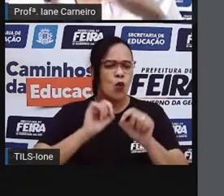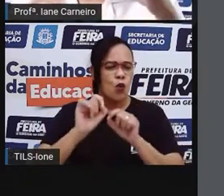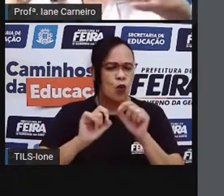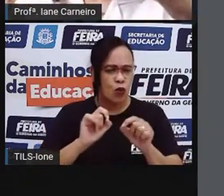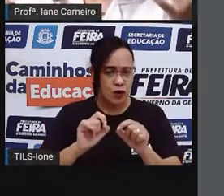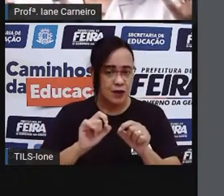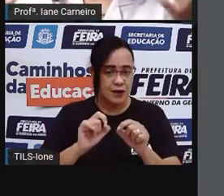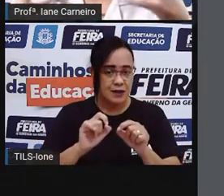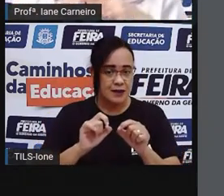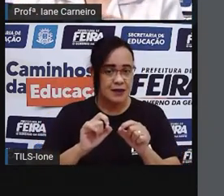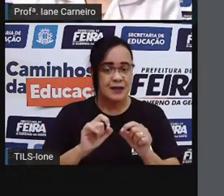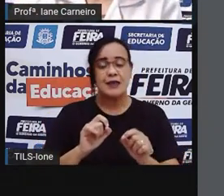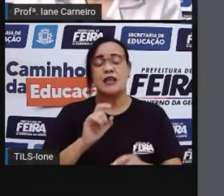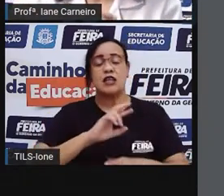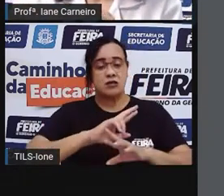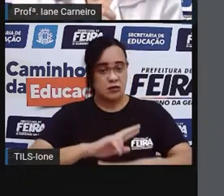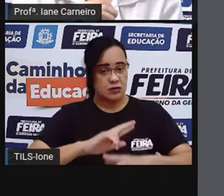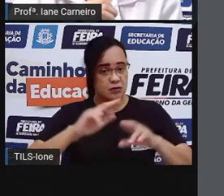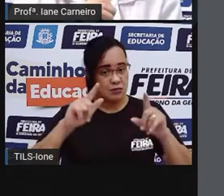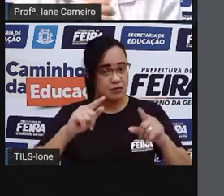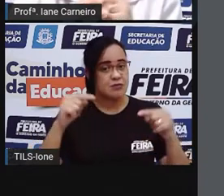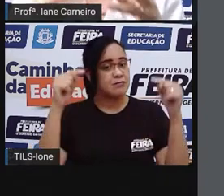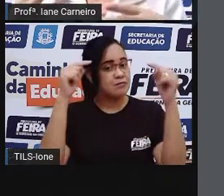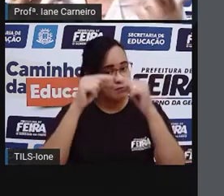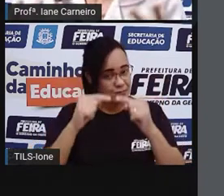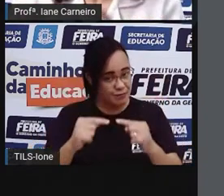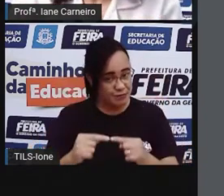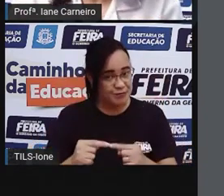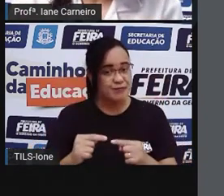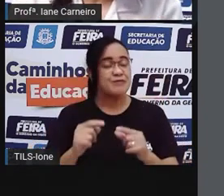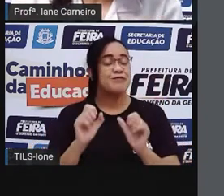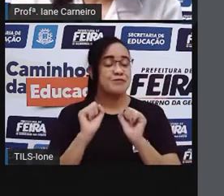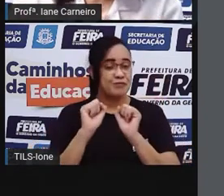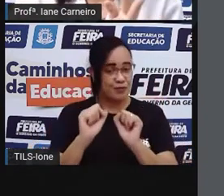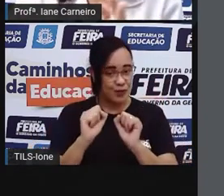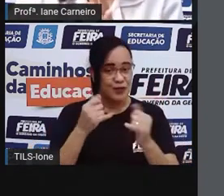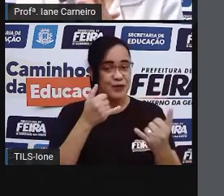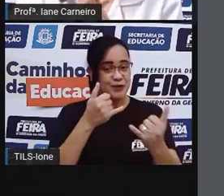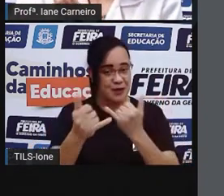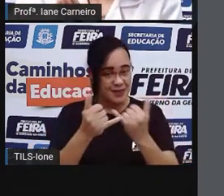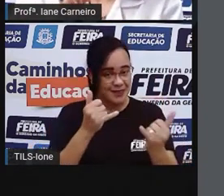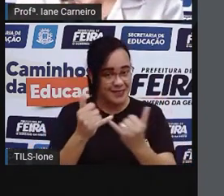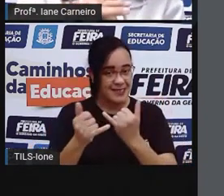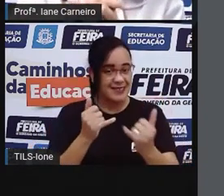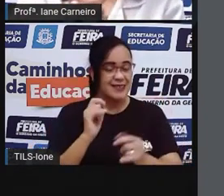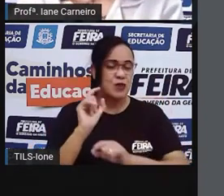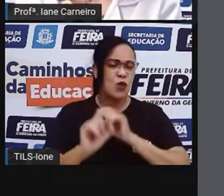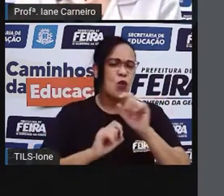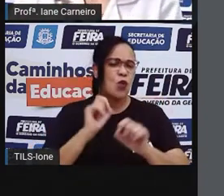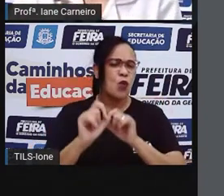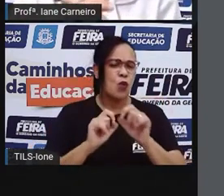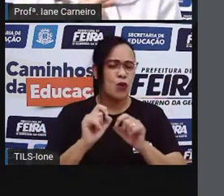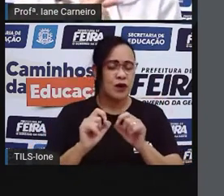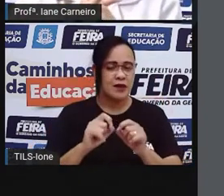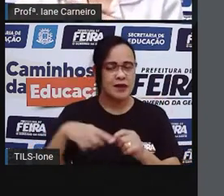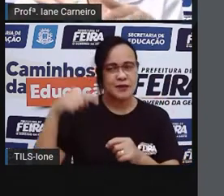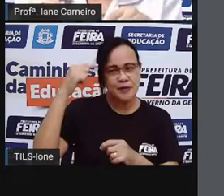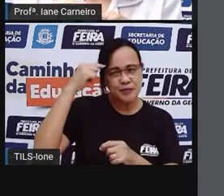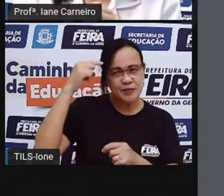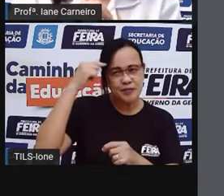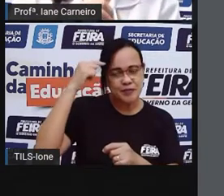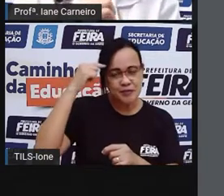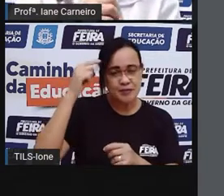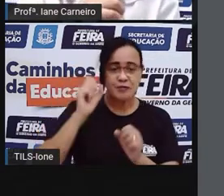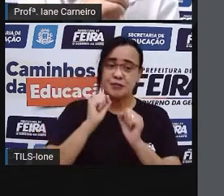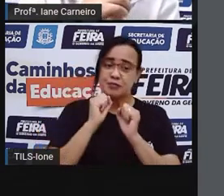diferentes, mas tem algo entre elas que as torna semelhante. O será? Pensa aí. Se você souber,